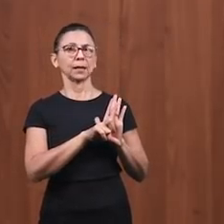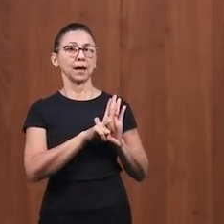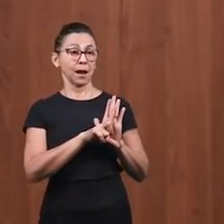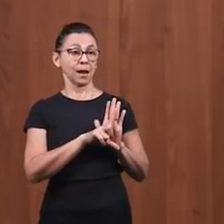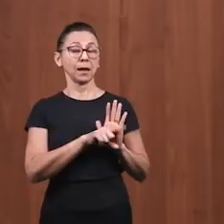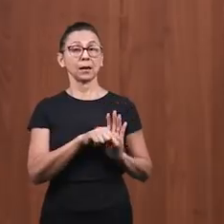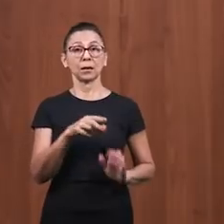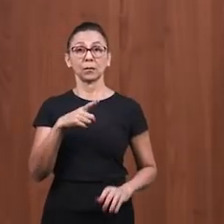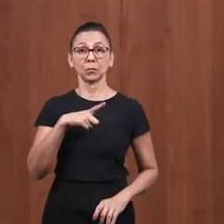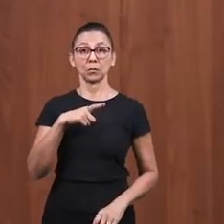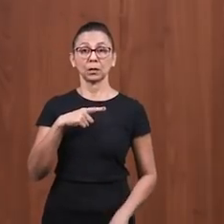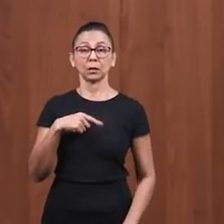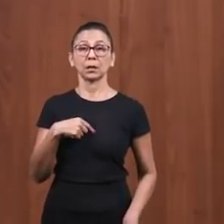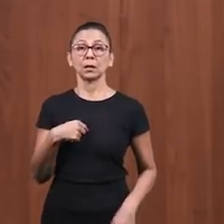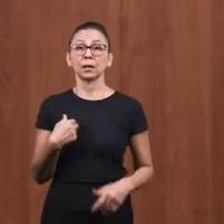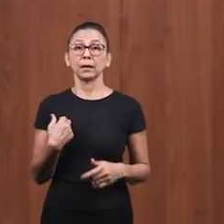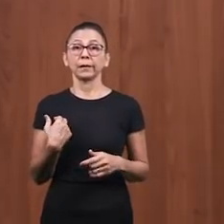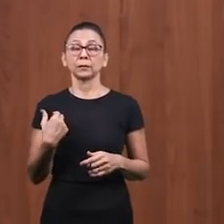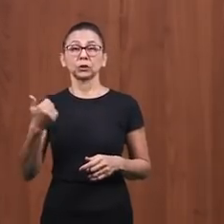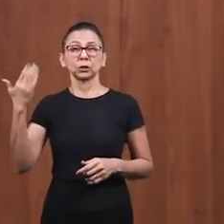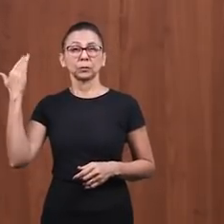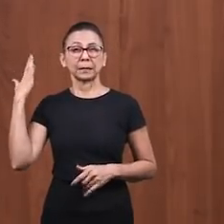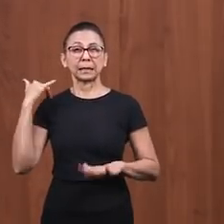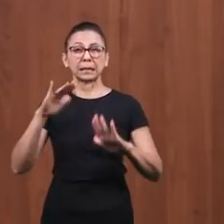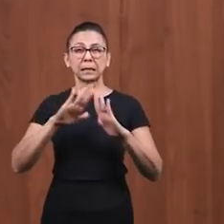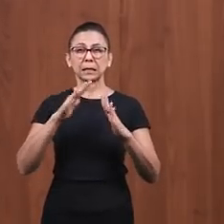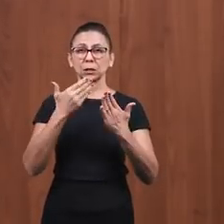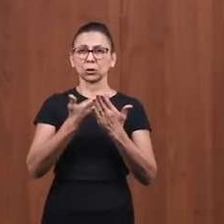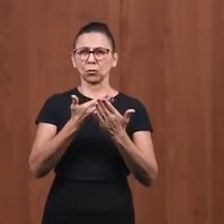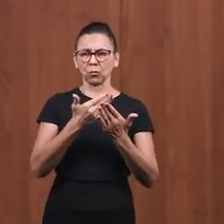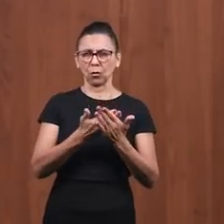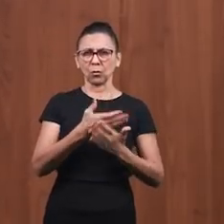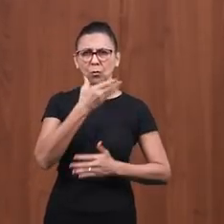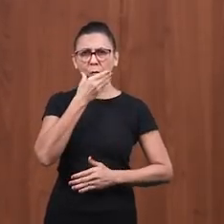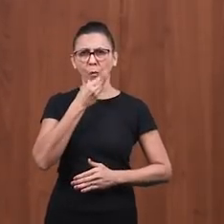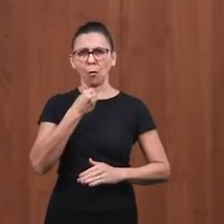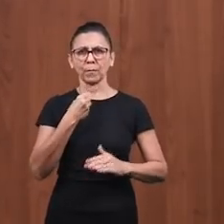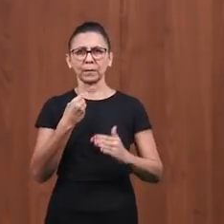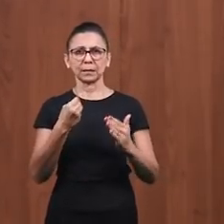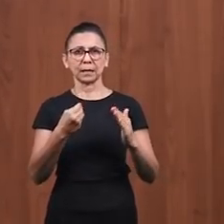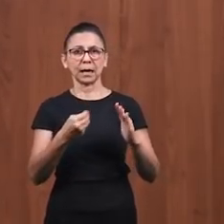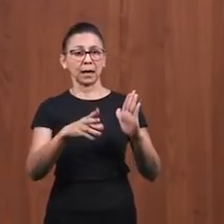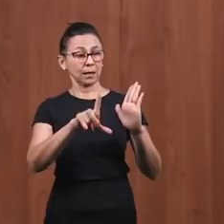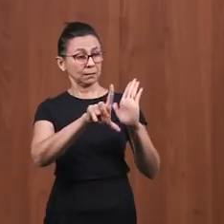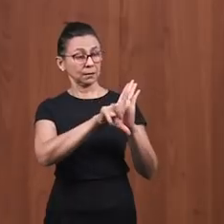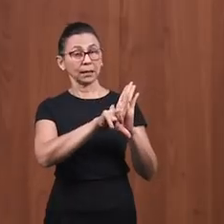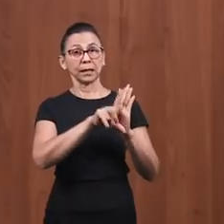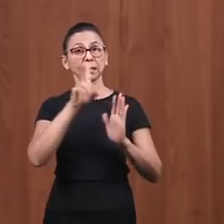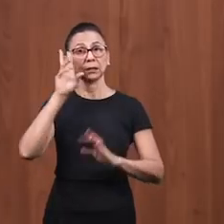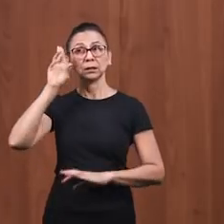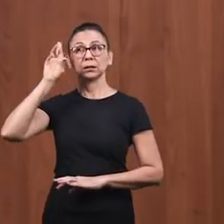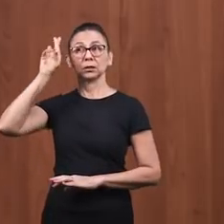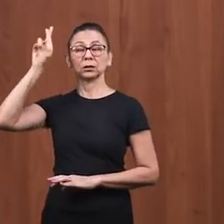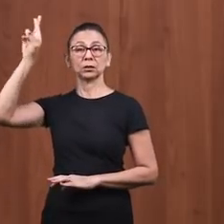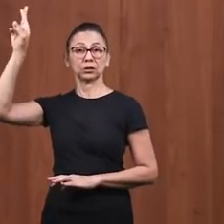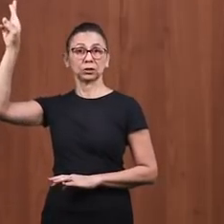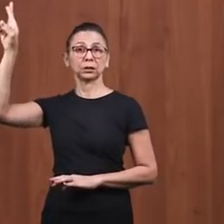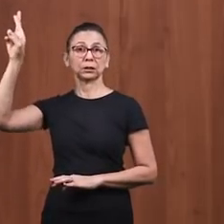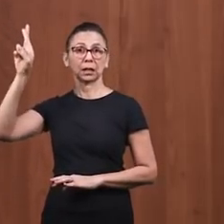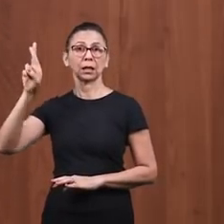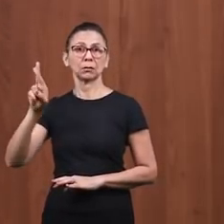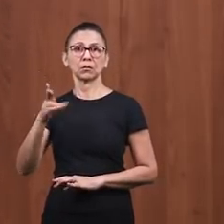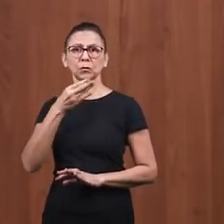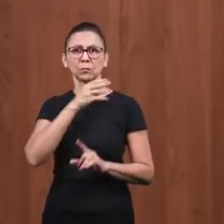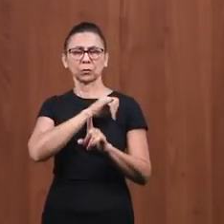escolas onde os homens estudavam a lei de Deus e estudavam também os profetas e eram mestres em Israel.